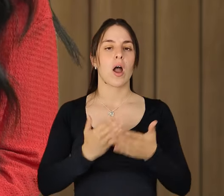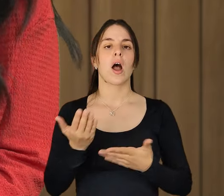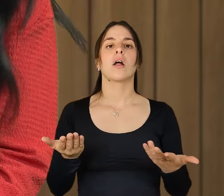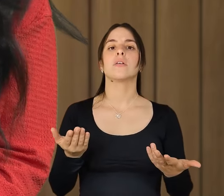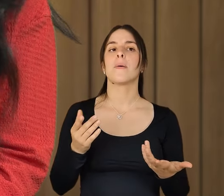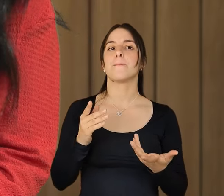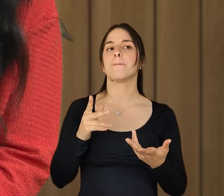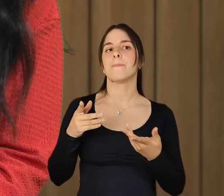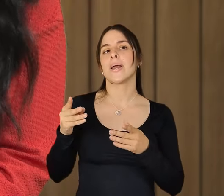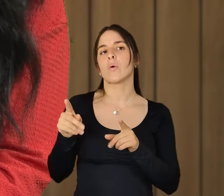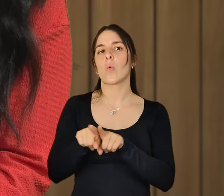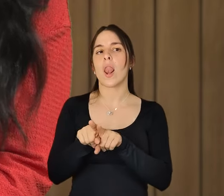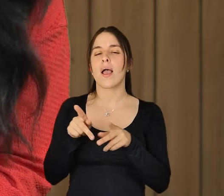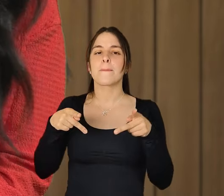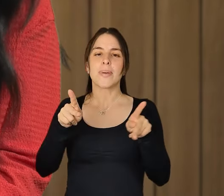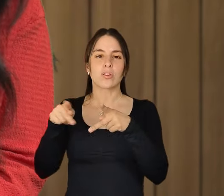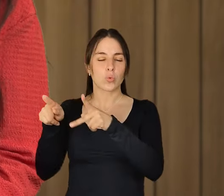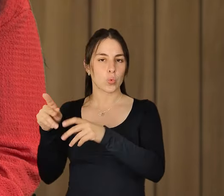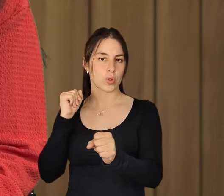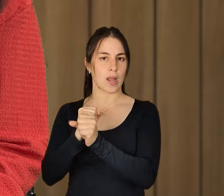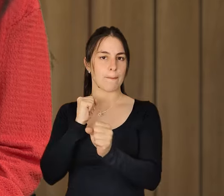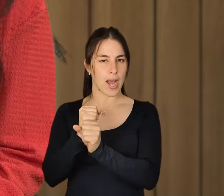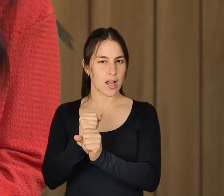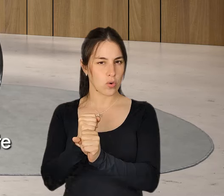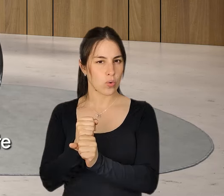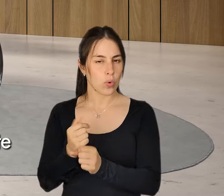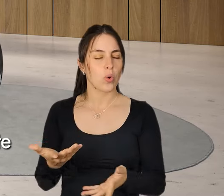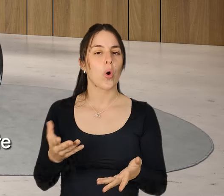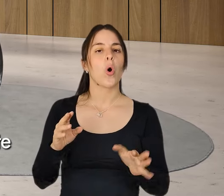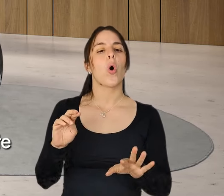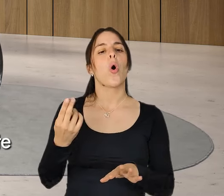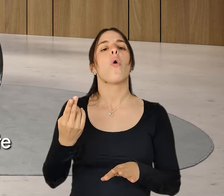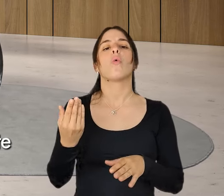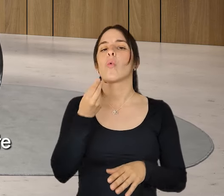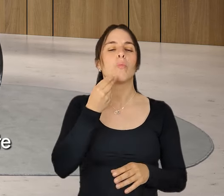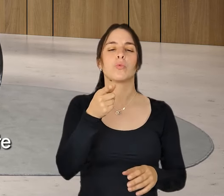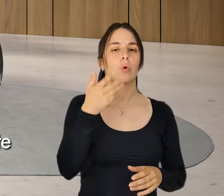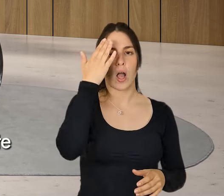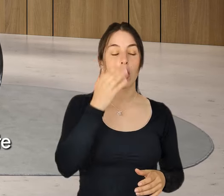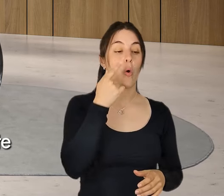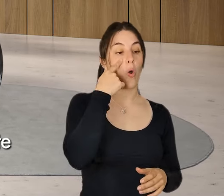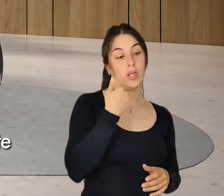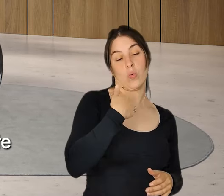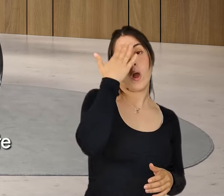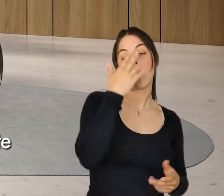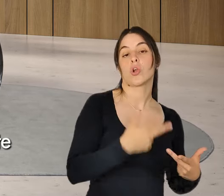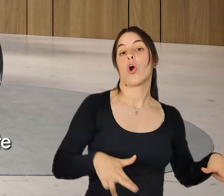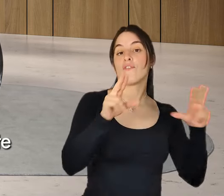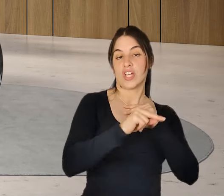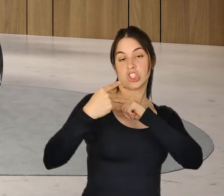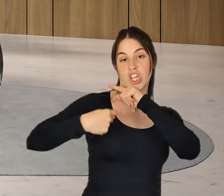cada vez mais flexíveis, o que é que se sente, a tendência, não é? O que sentimos é que, claramente, as novas gerações têm uma perspectiva diferente